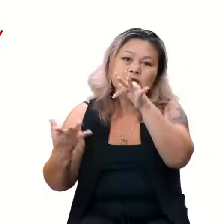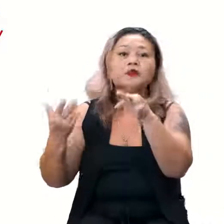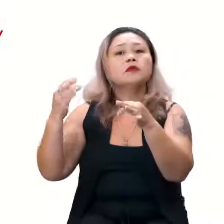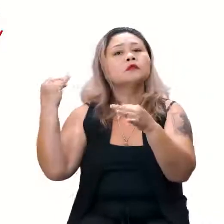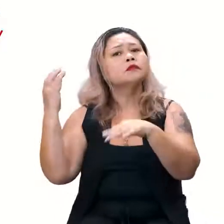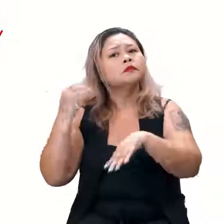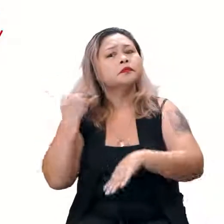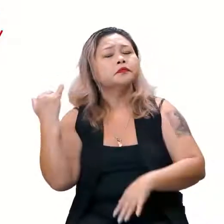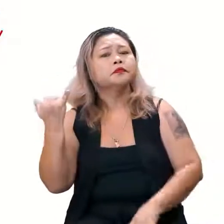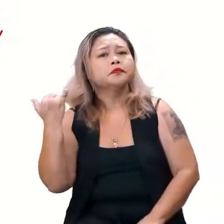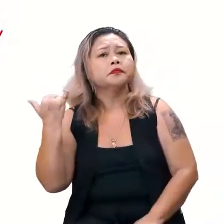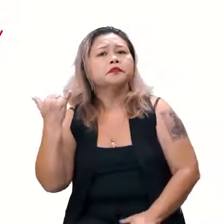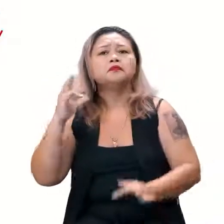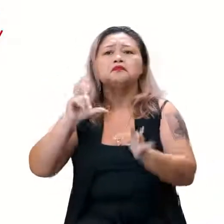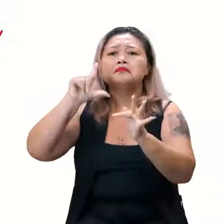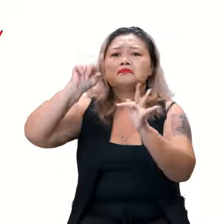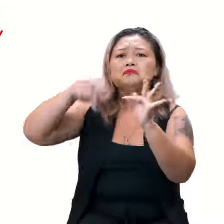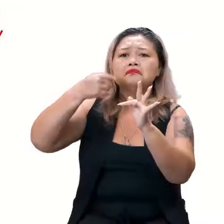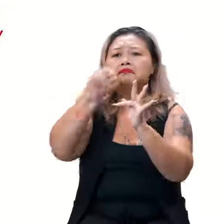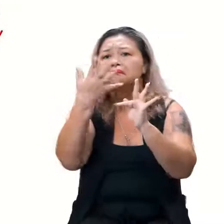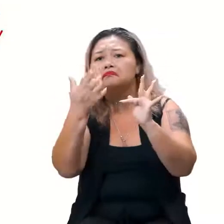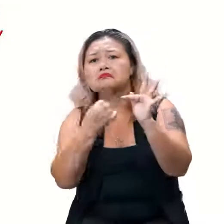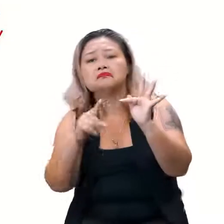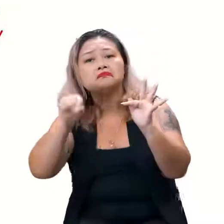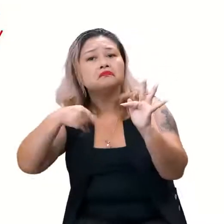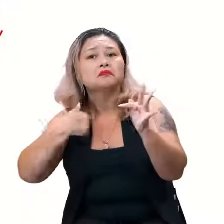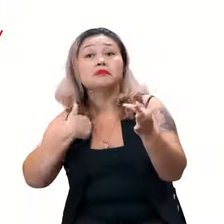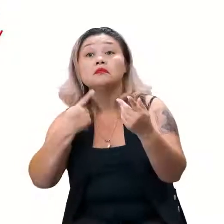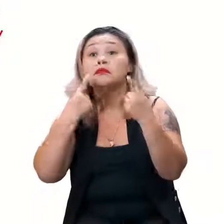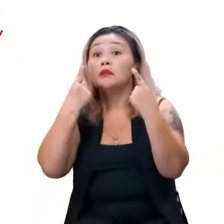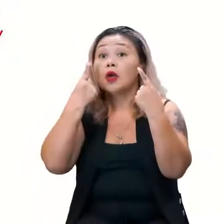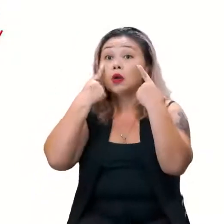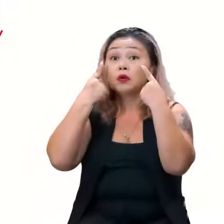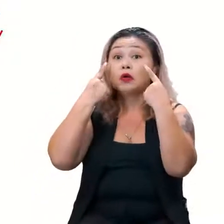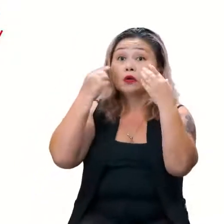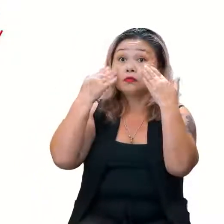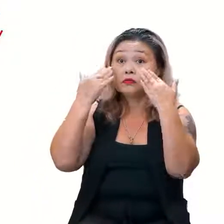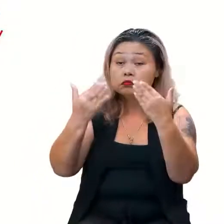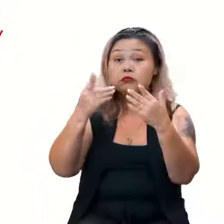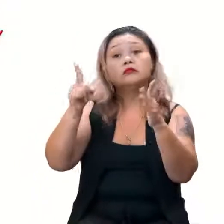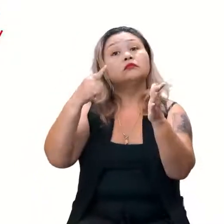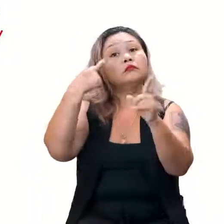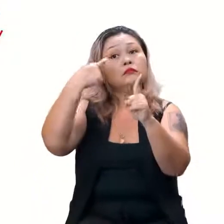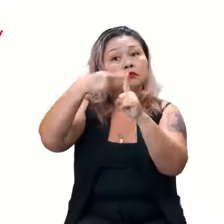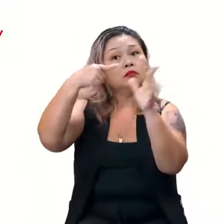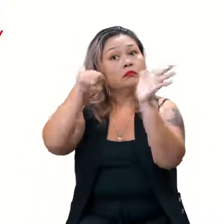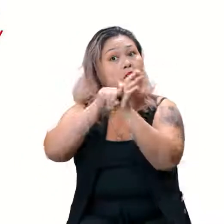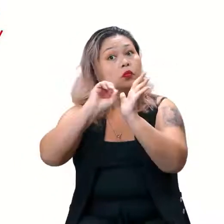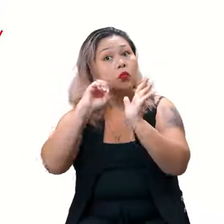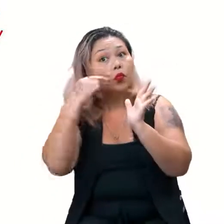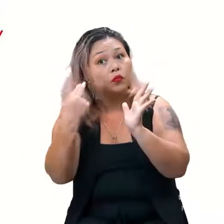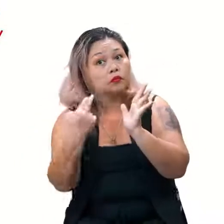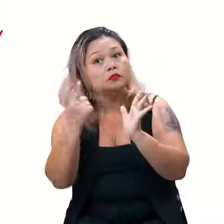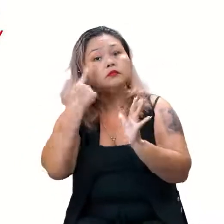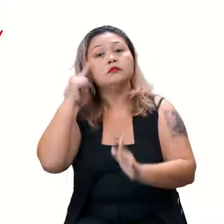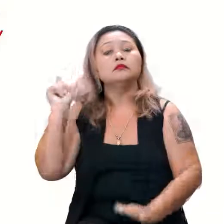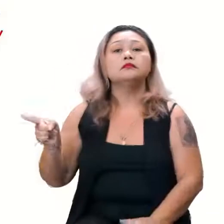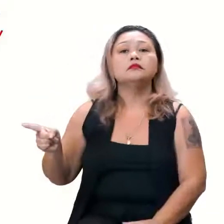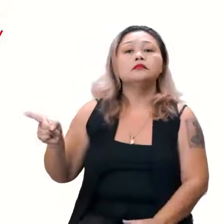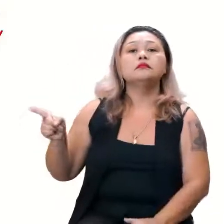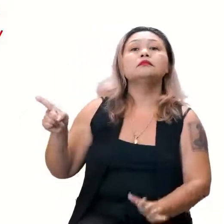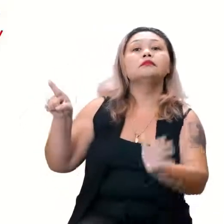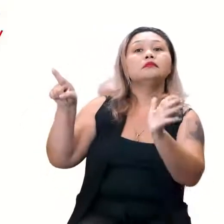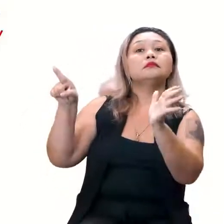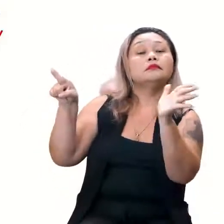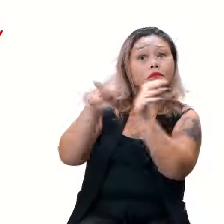gente não é se é decimal, se é fração. A gente interessa é o sinal. Positivo ou negativo. Nesse caso? Positivo.